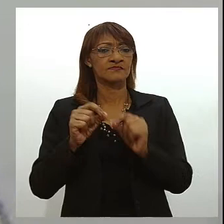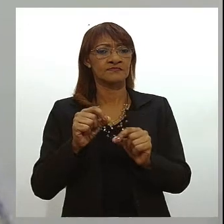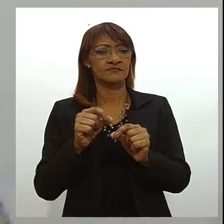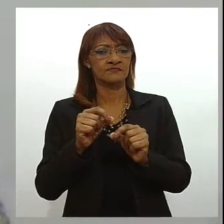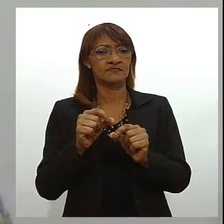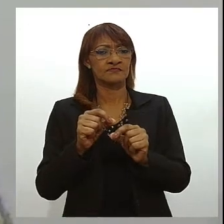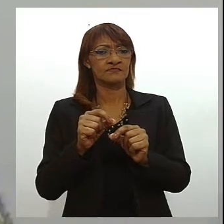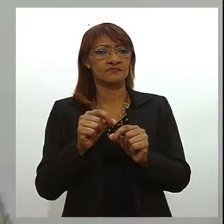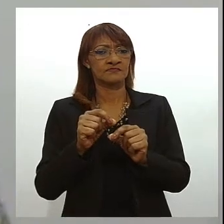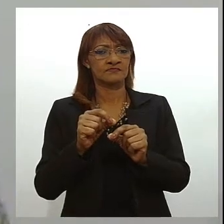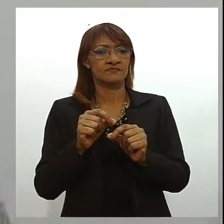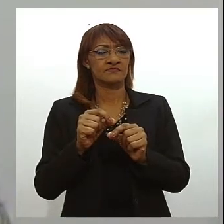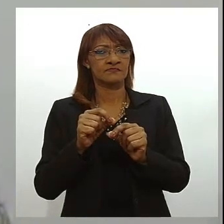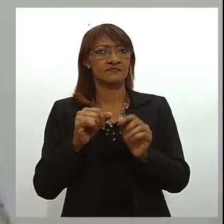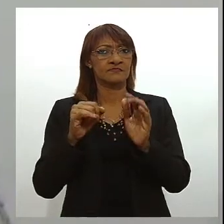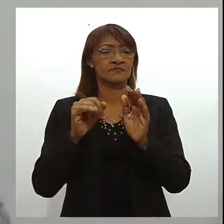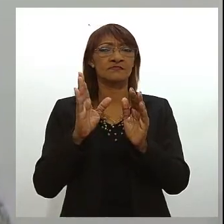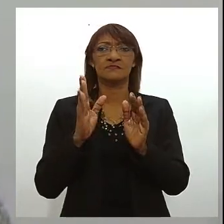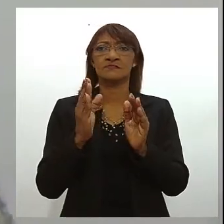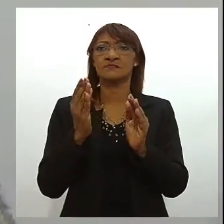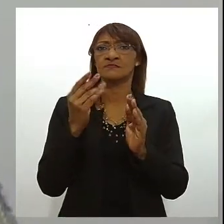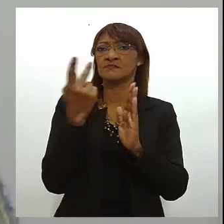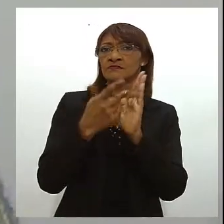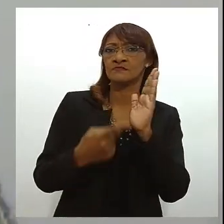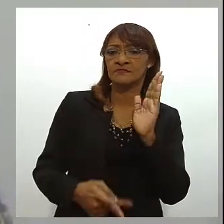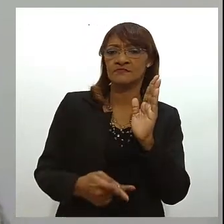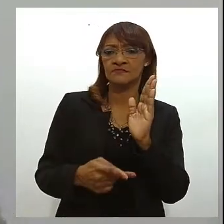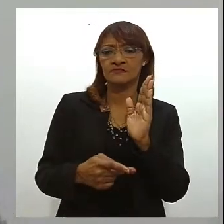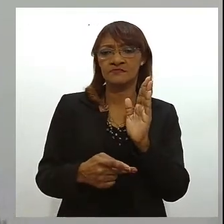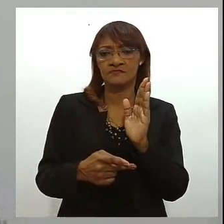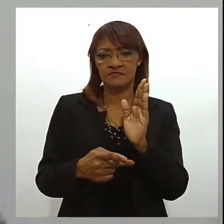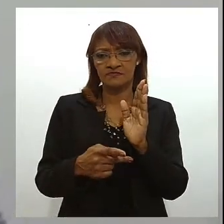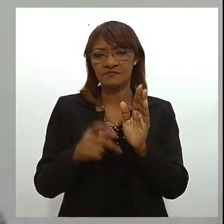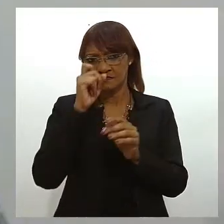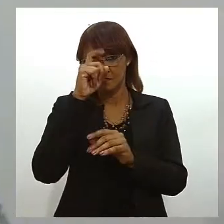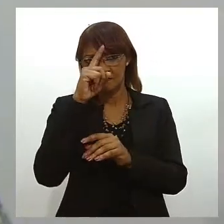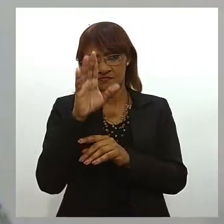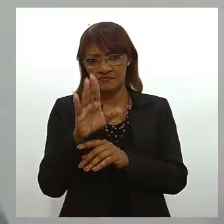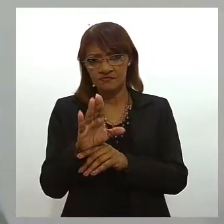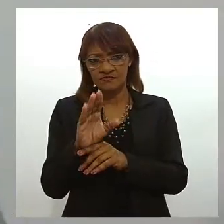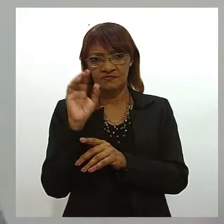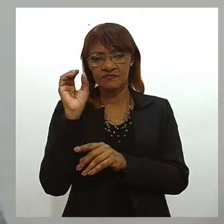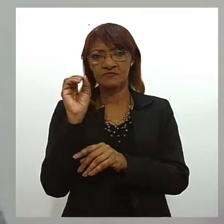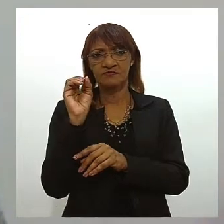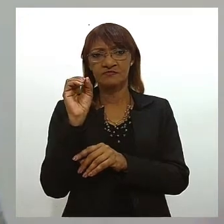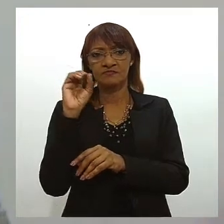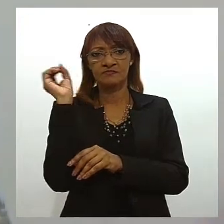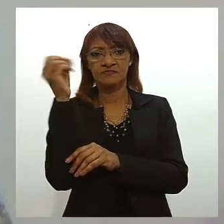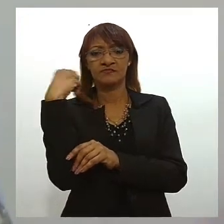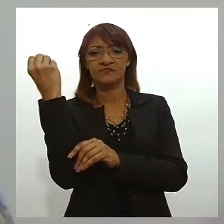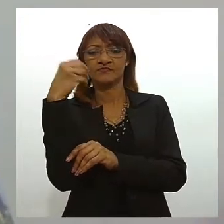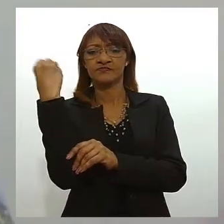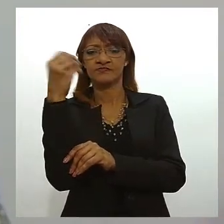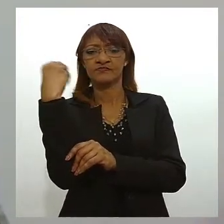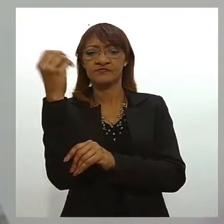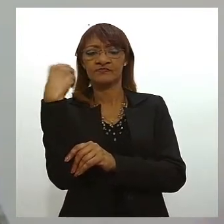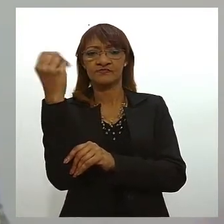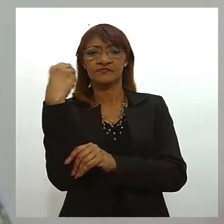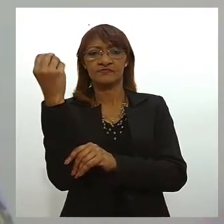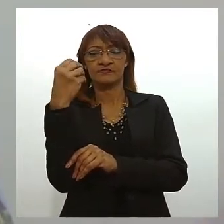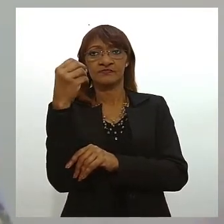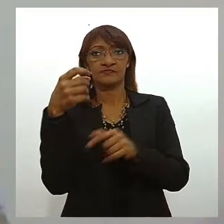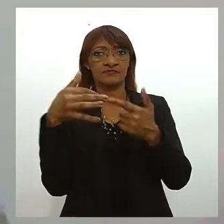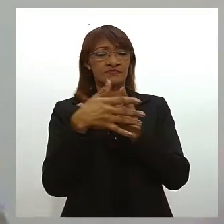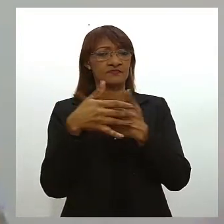projeto promovido pelo Hospital Moinhos de Ventos, que é um hospital lá do Rio Grande do Sul, um hospital que tem grande expertise na